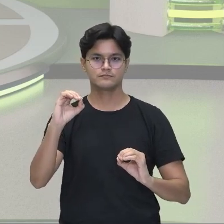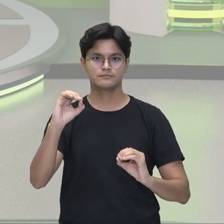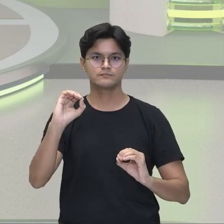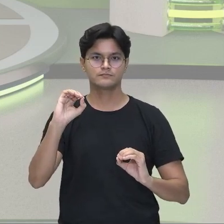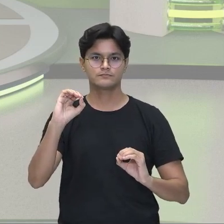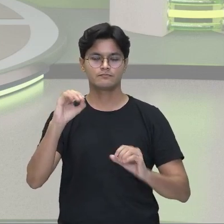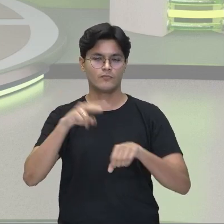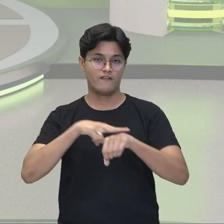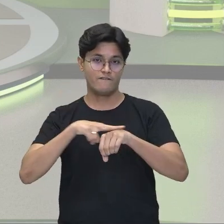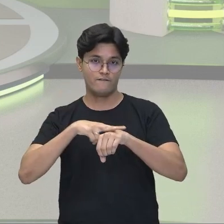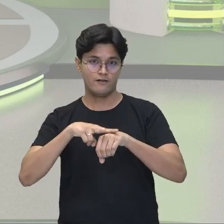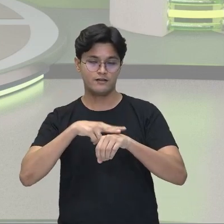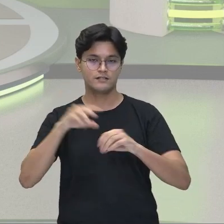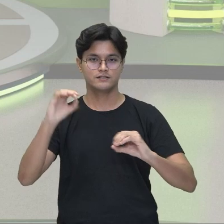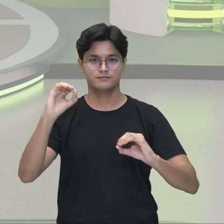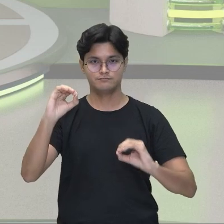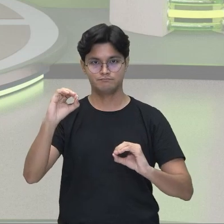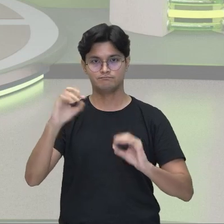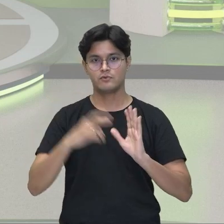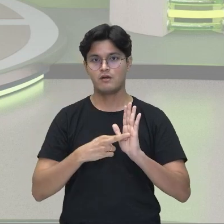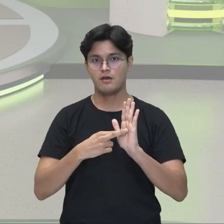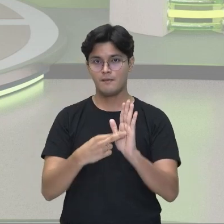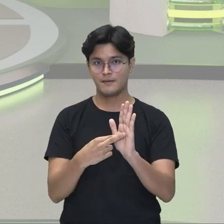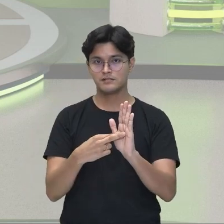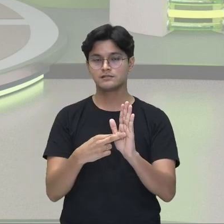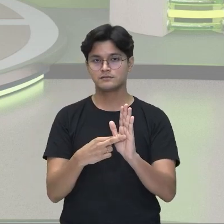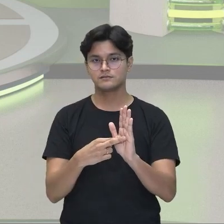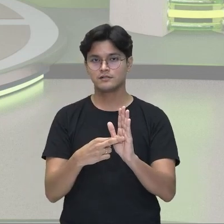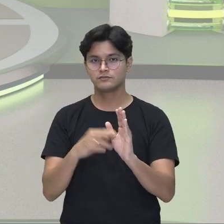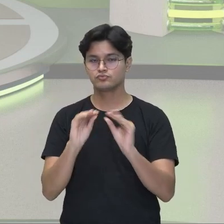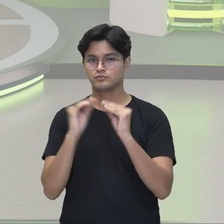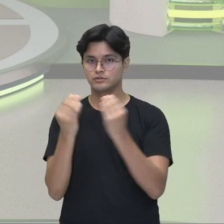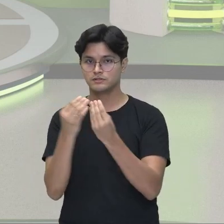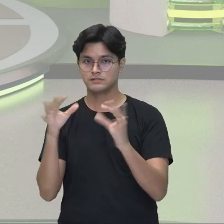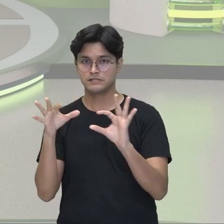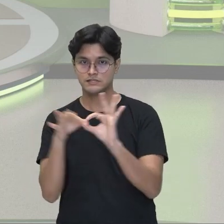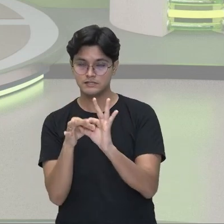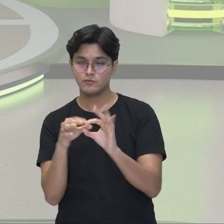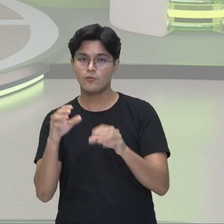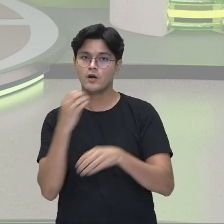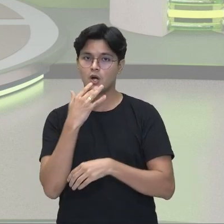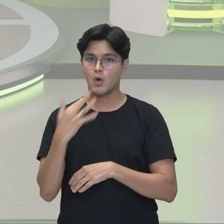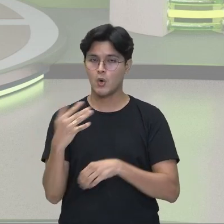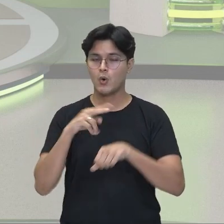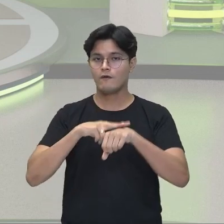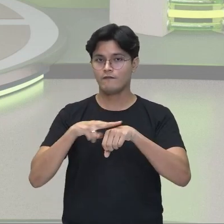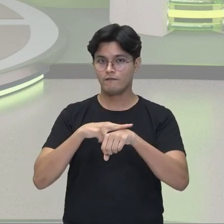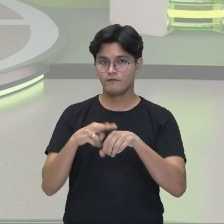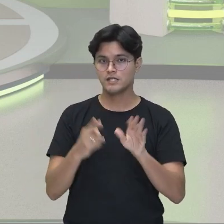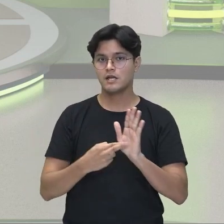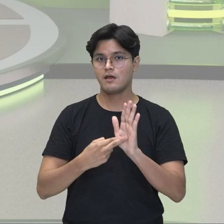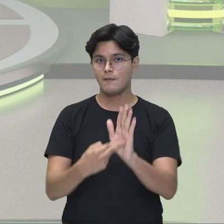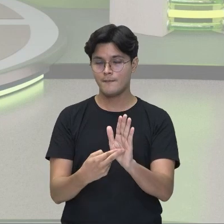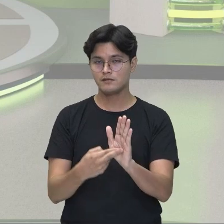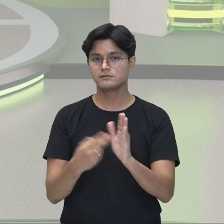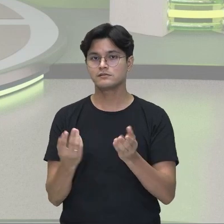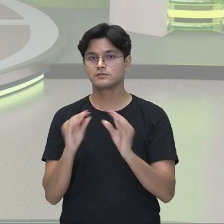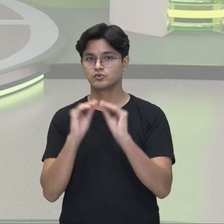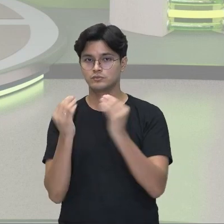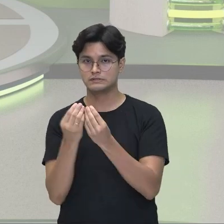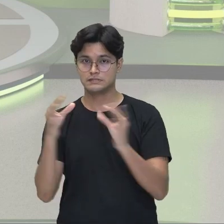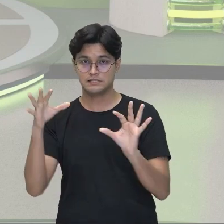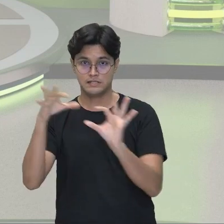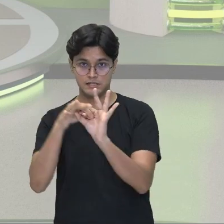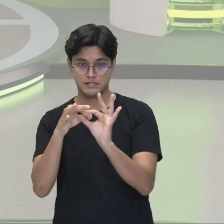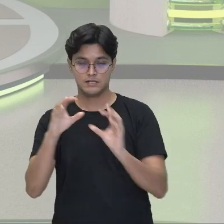verde, aqui, ó, representando o ligante, essa cor verde, representa um dos ligantes, né? Observe como